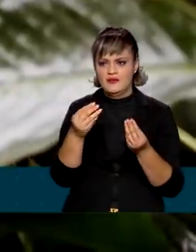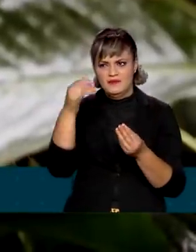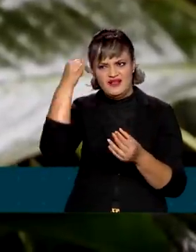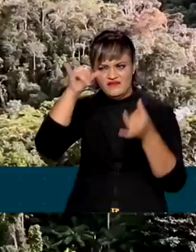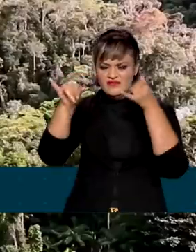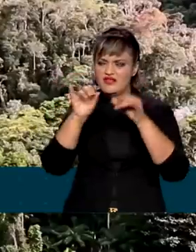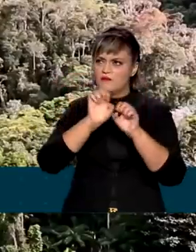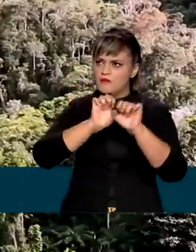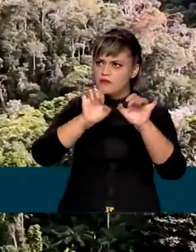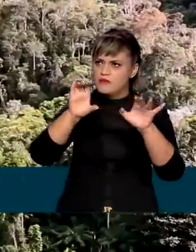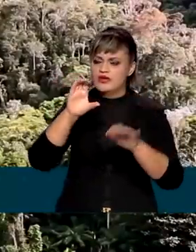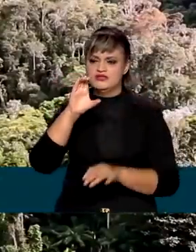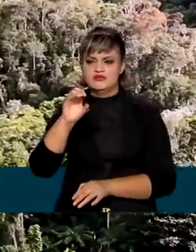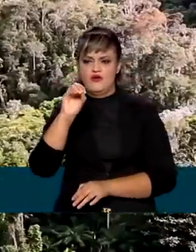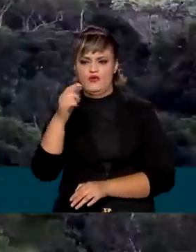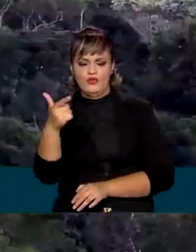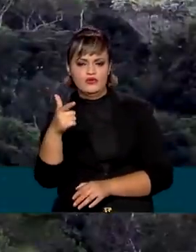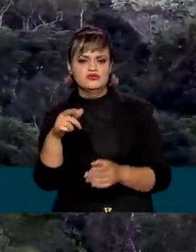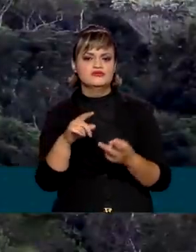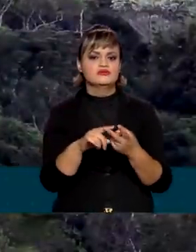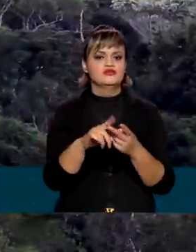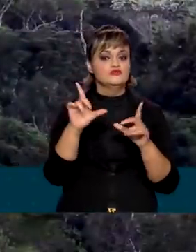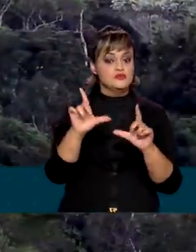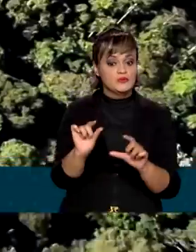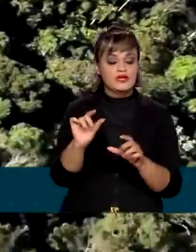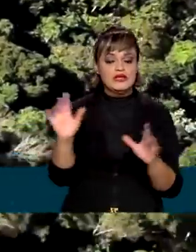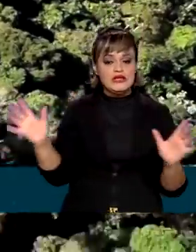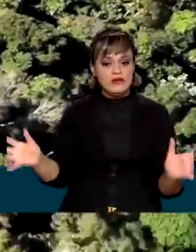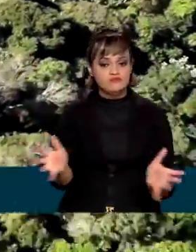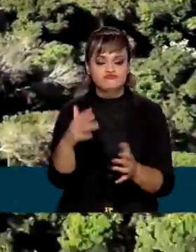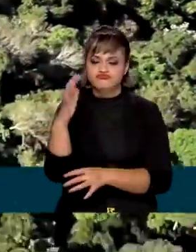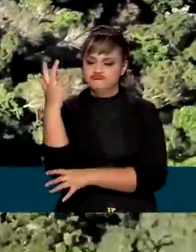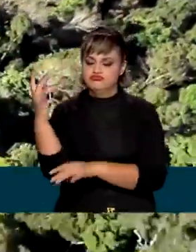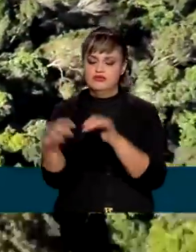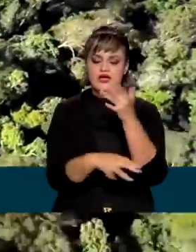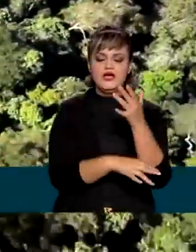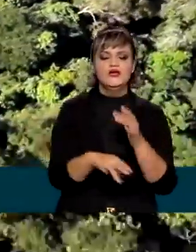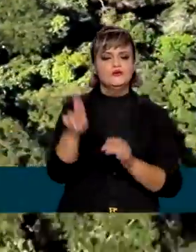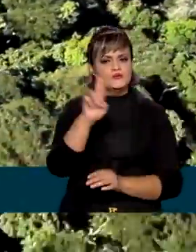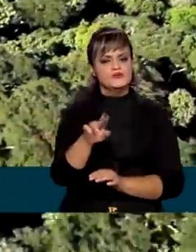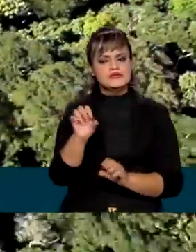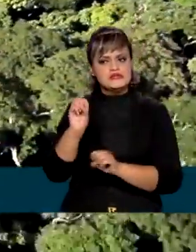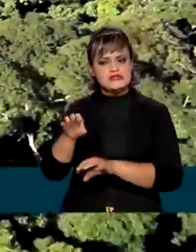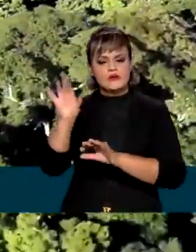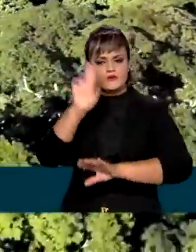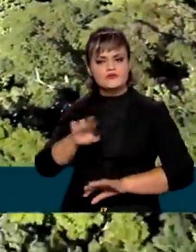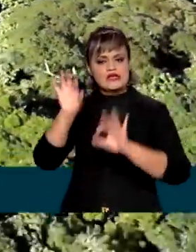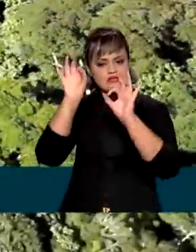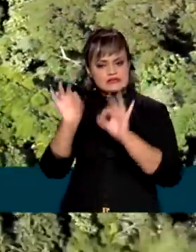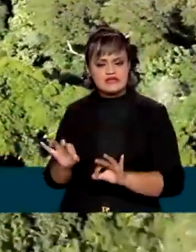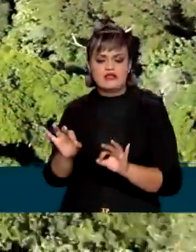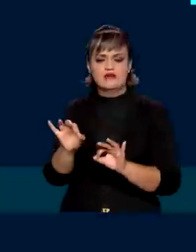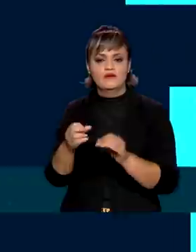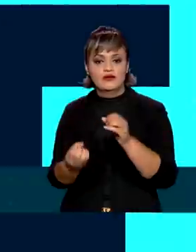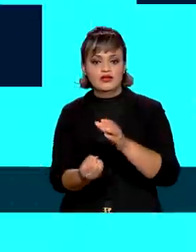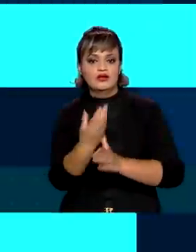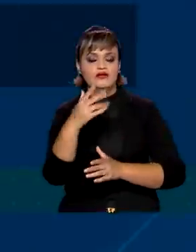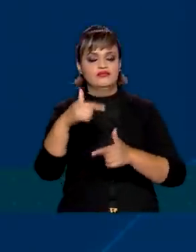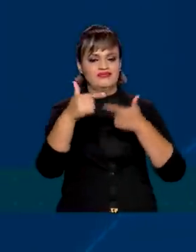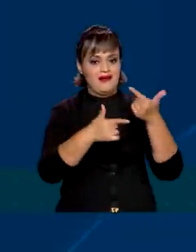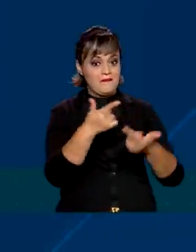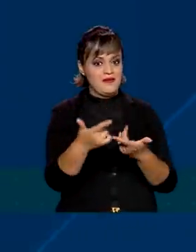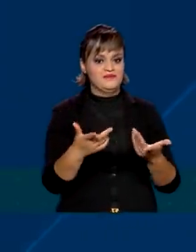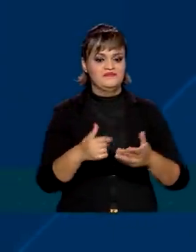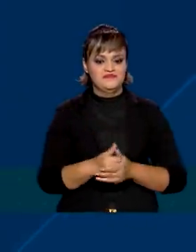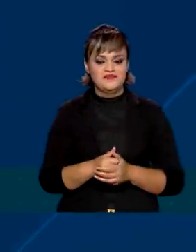de carbono, conservar florestas e incentivar o uso racional de recursos naturais com geração de emprego e renda. O